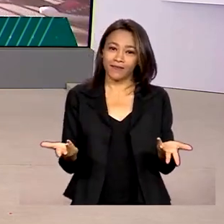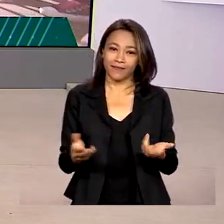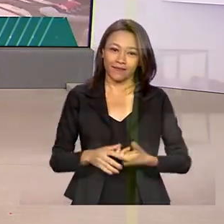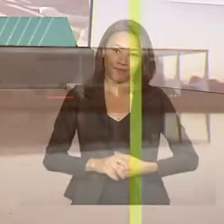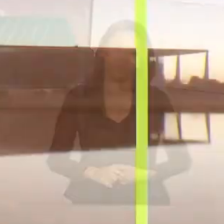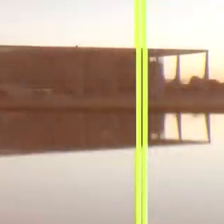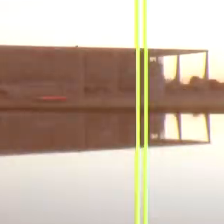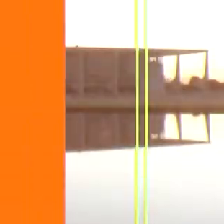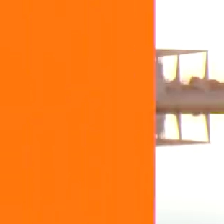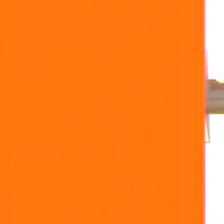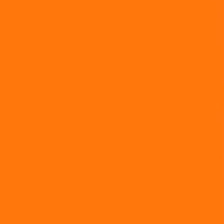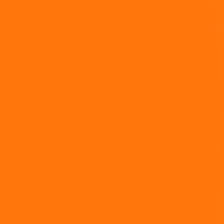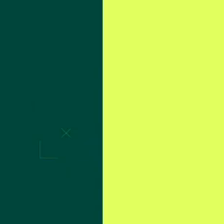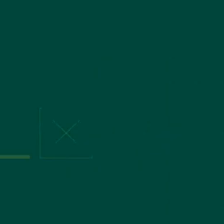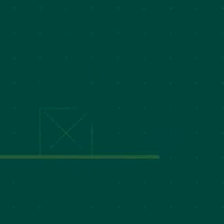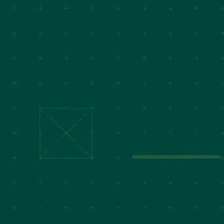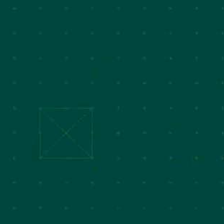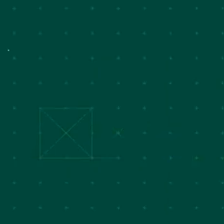ar.